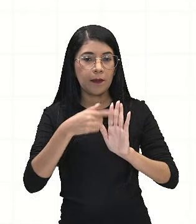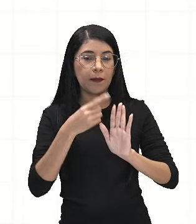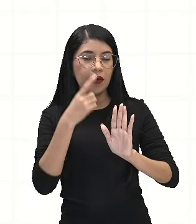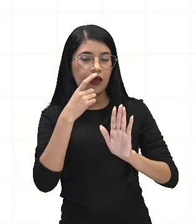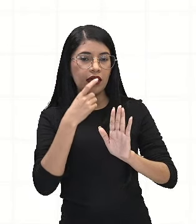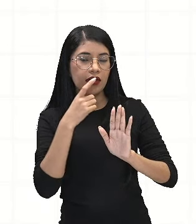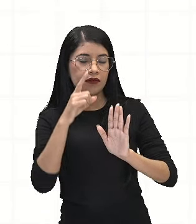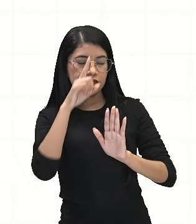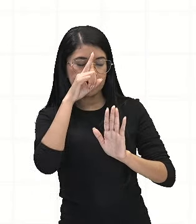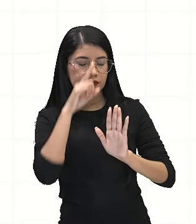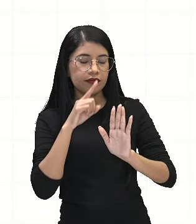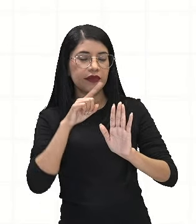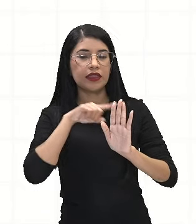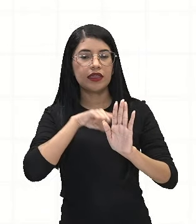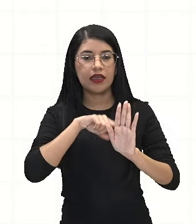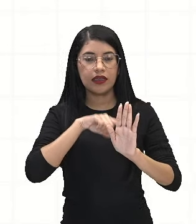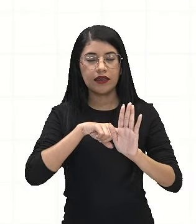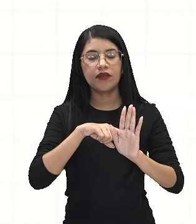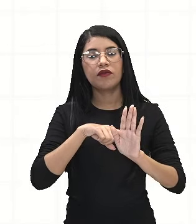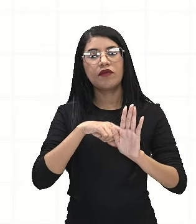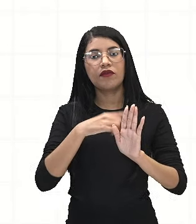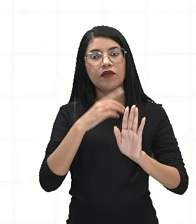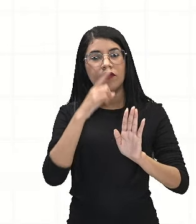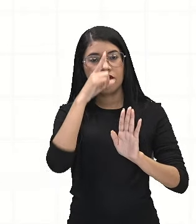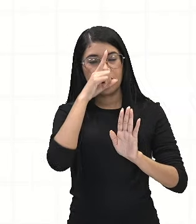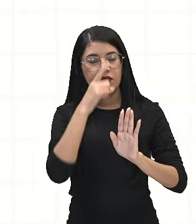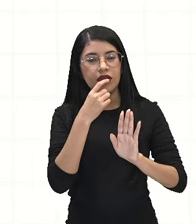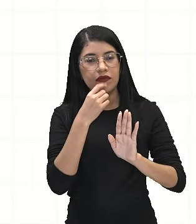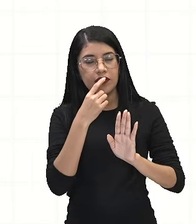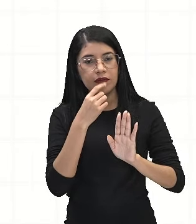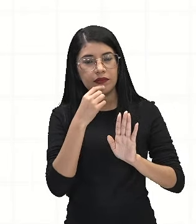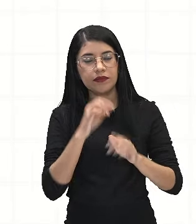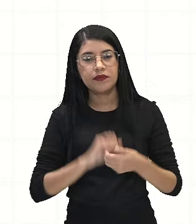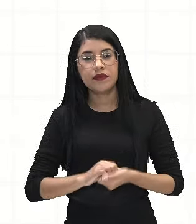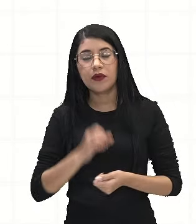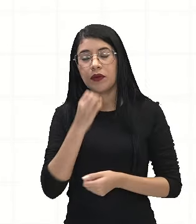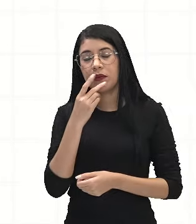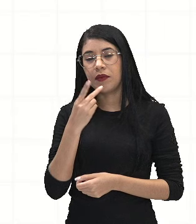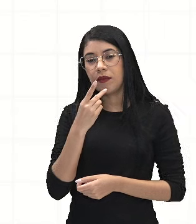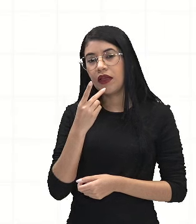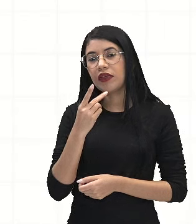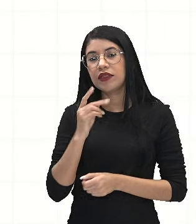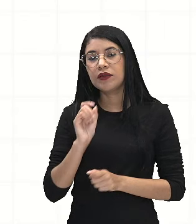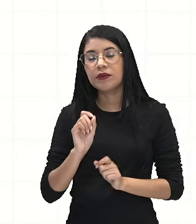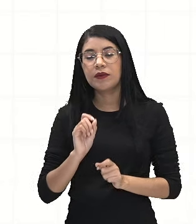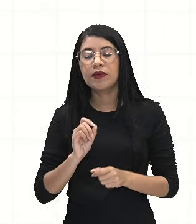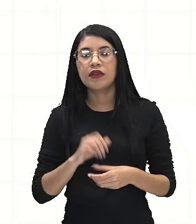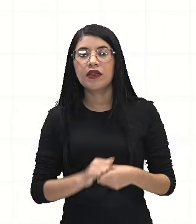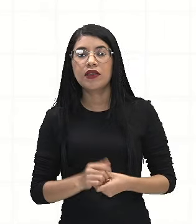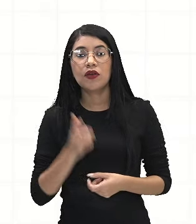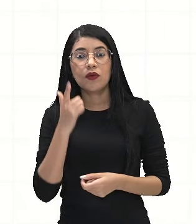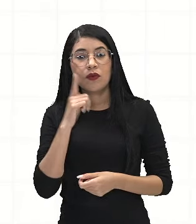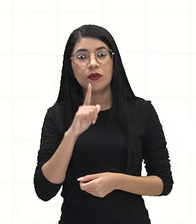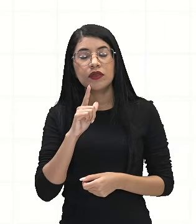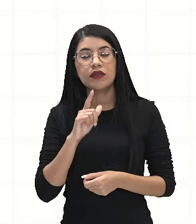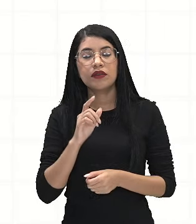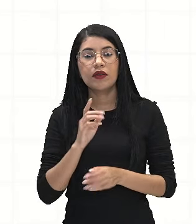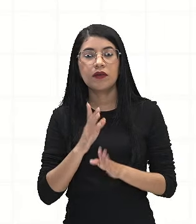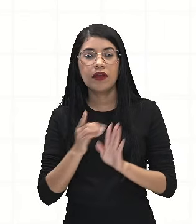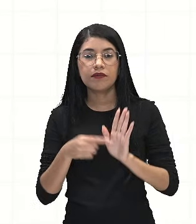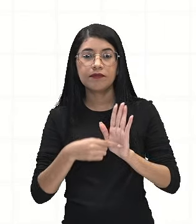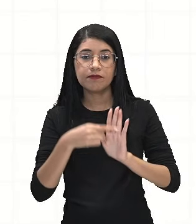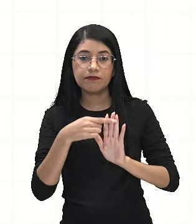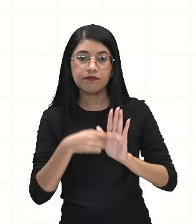E a amarela para a plateia. Então, olha só. Qual é a probabilidade dessa carta ter a face